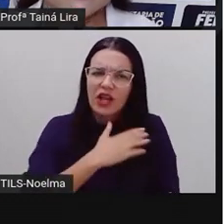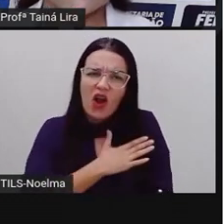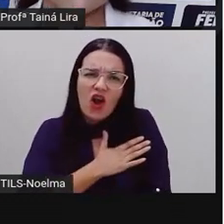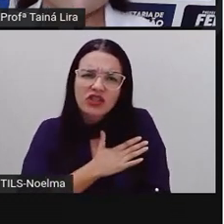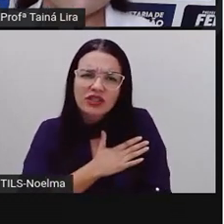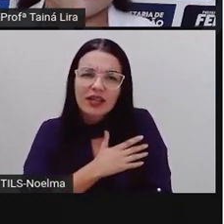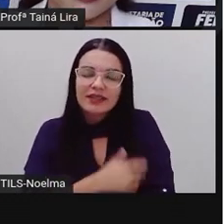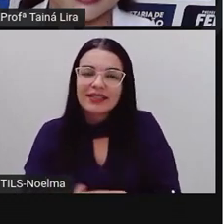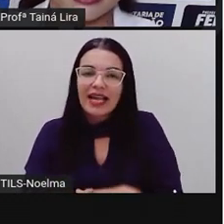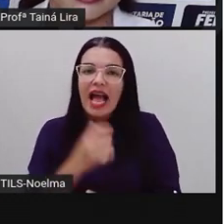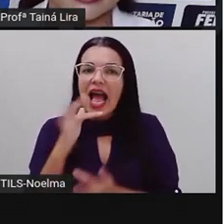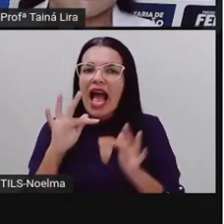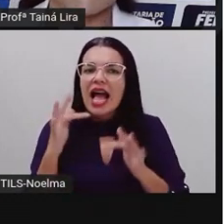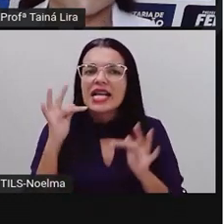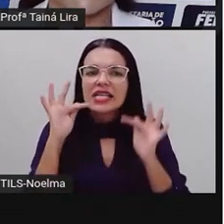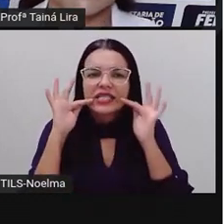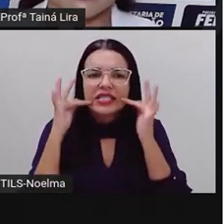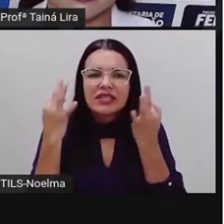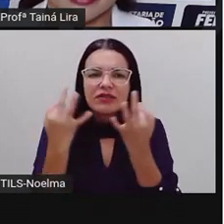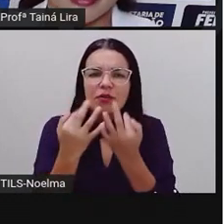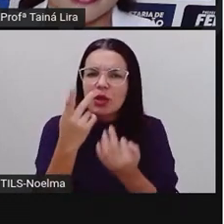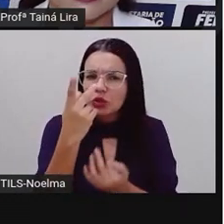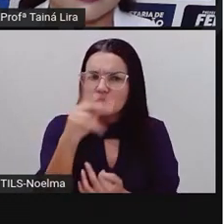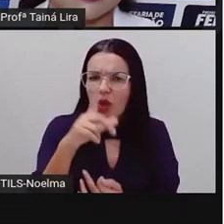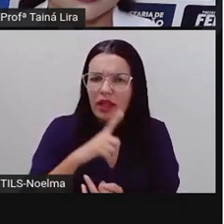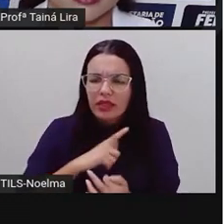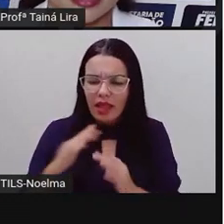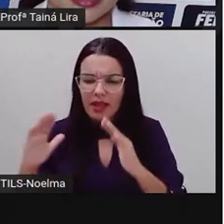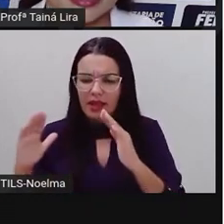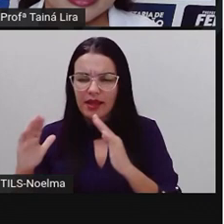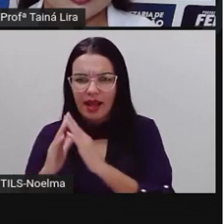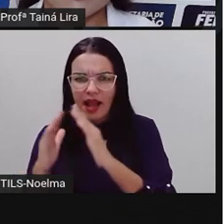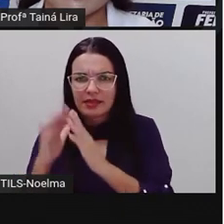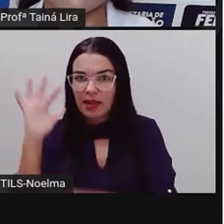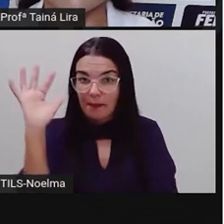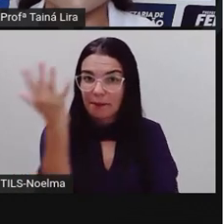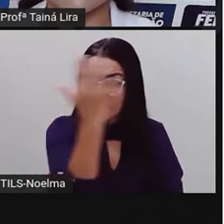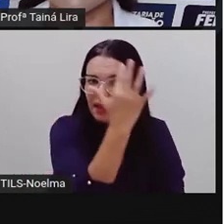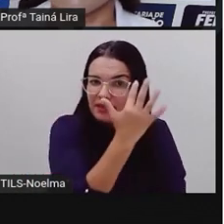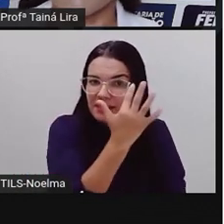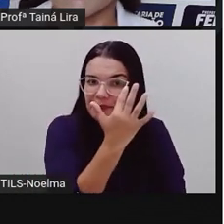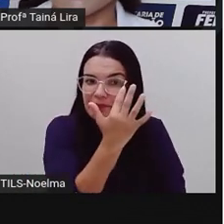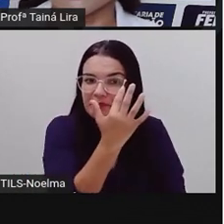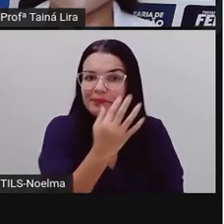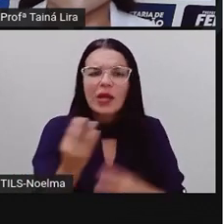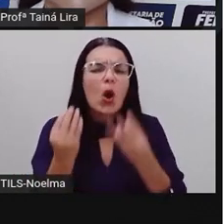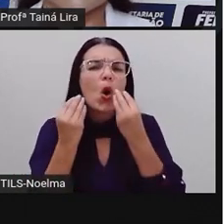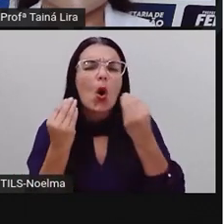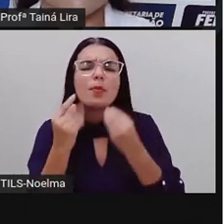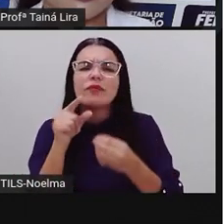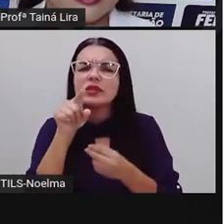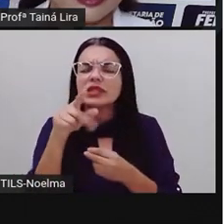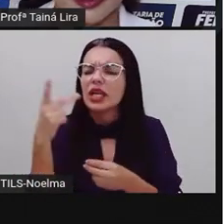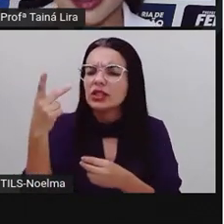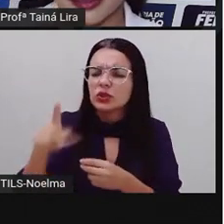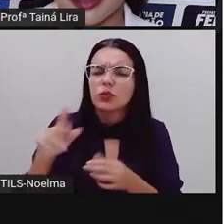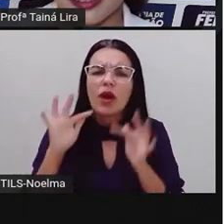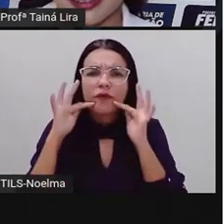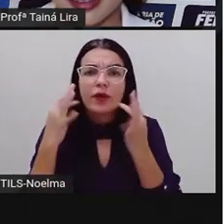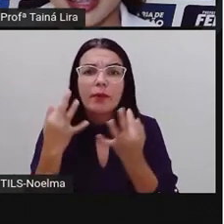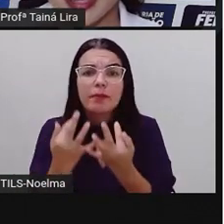A sua família tem plantas em casa? E como é que você e sua família utilizam essas